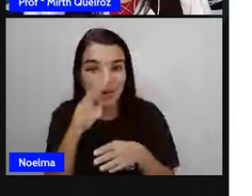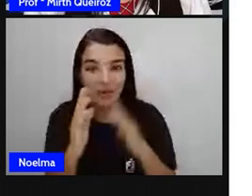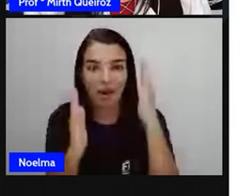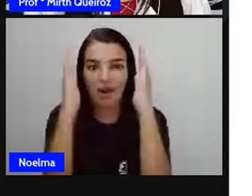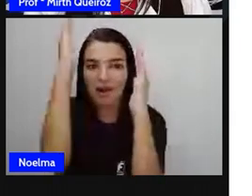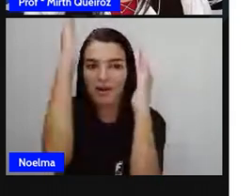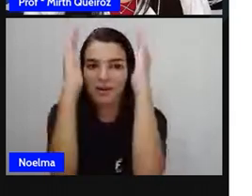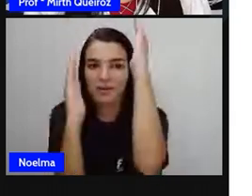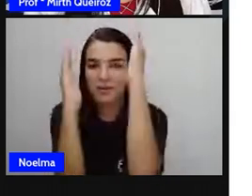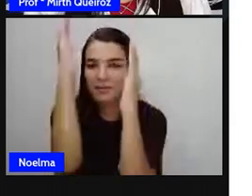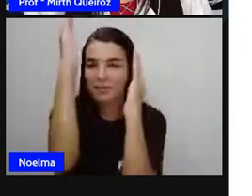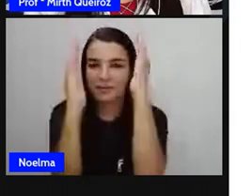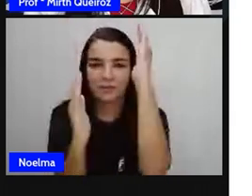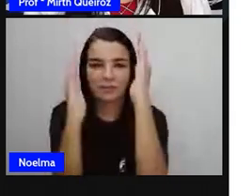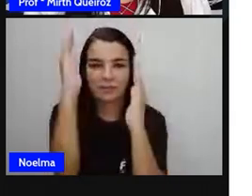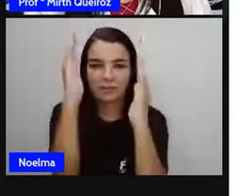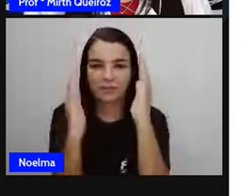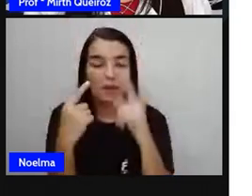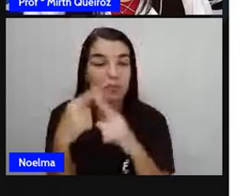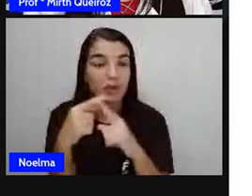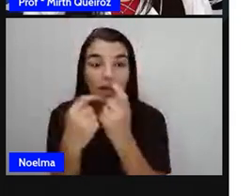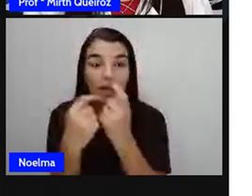elas não se cruzam.